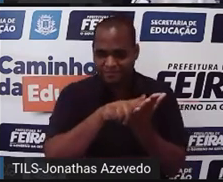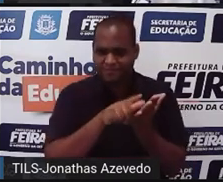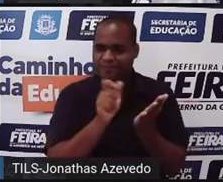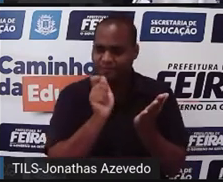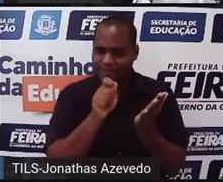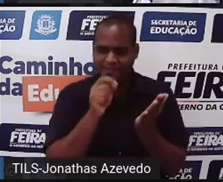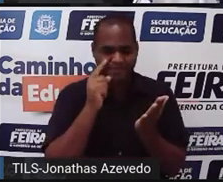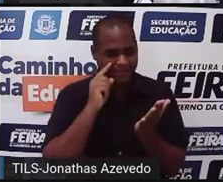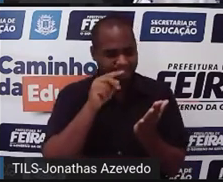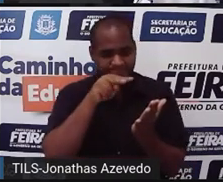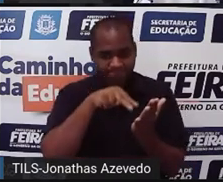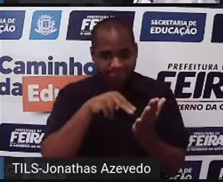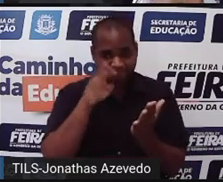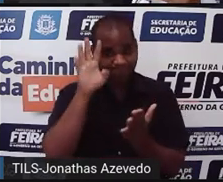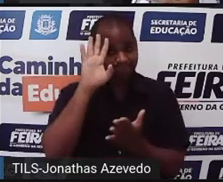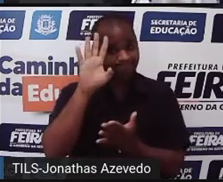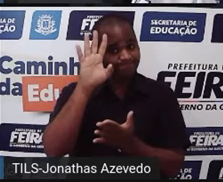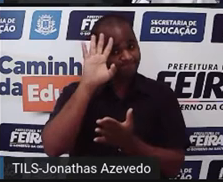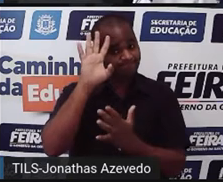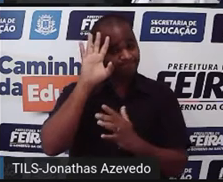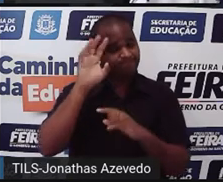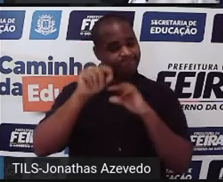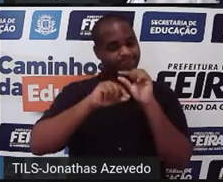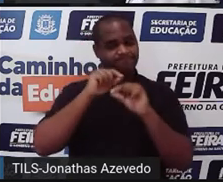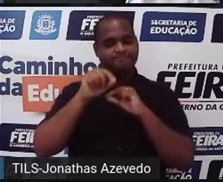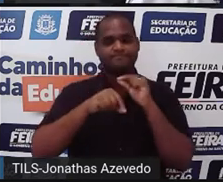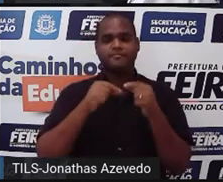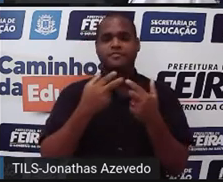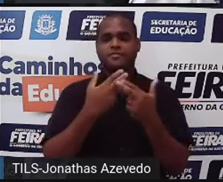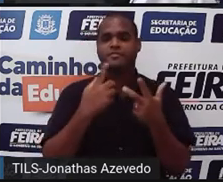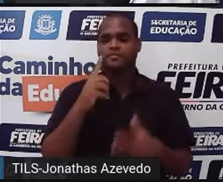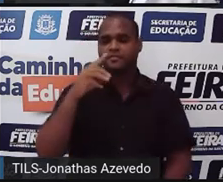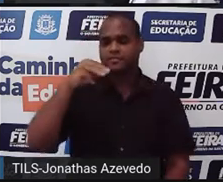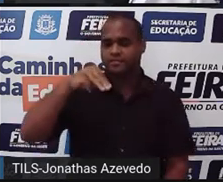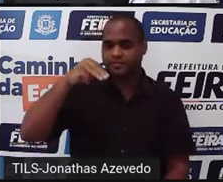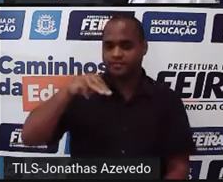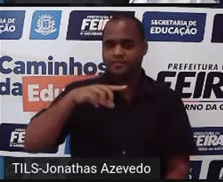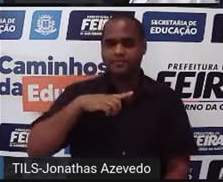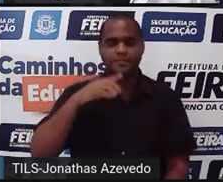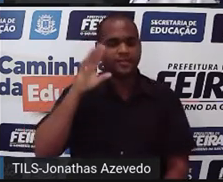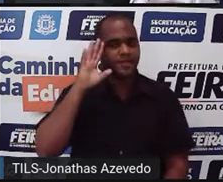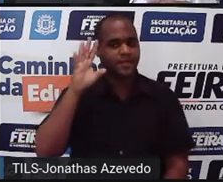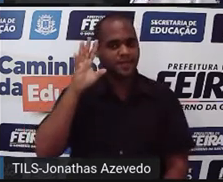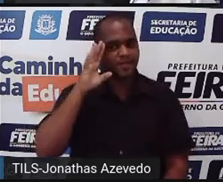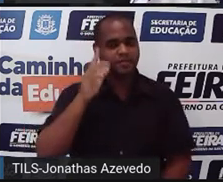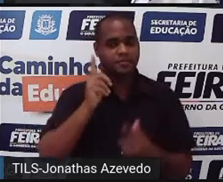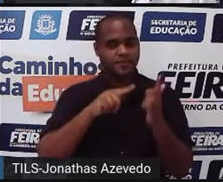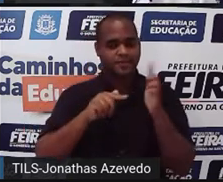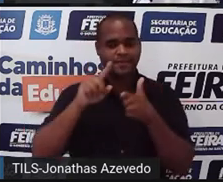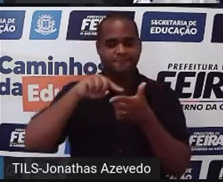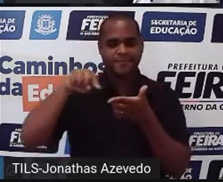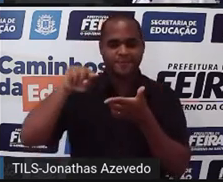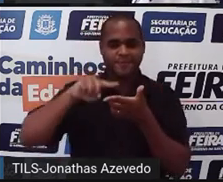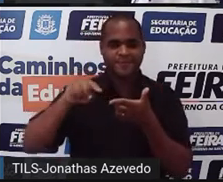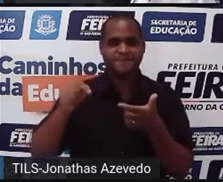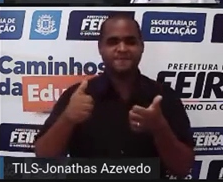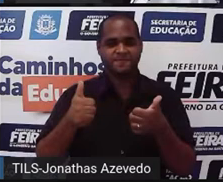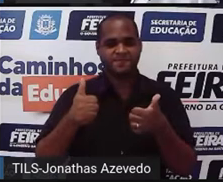tá bom? Para criar o seu raciocínio. E aí, um minuto para você tentar solucionar esse probleminha.